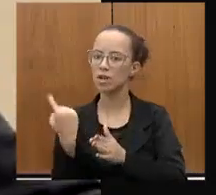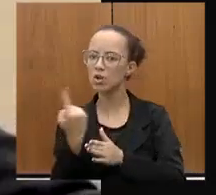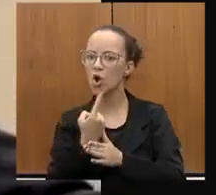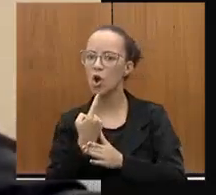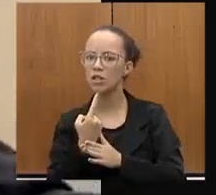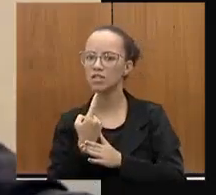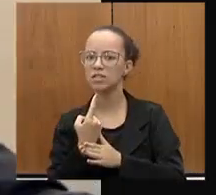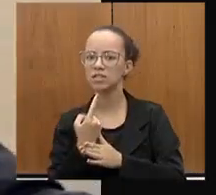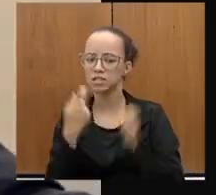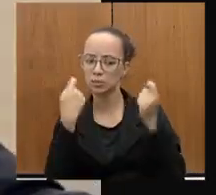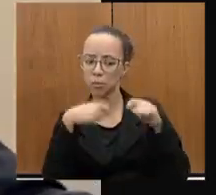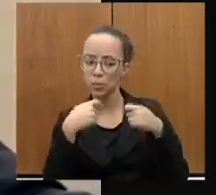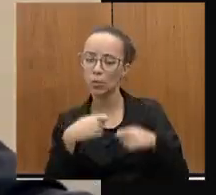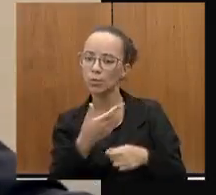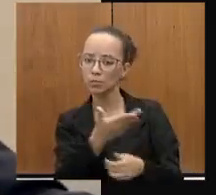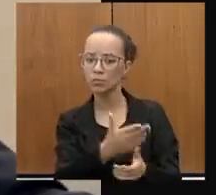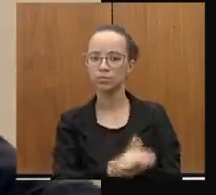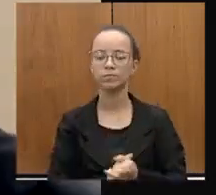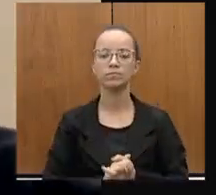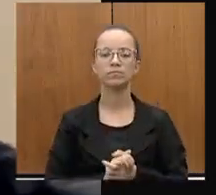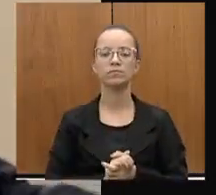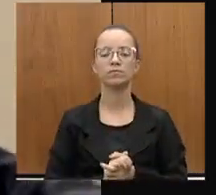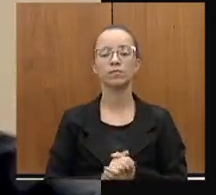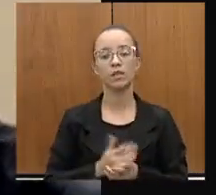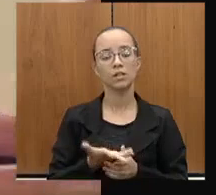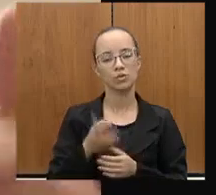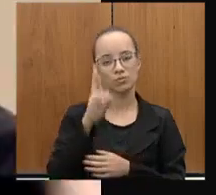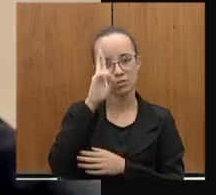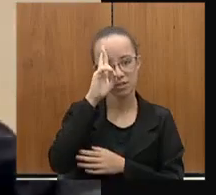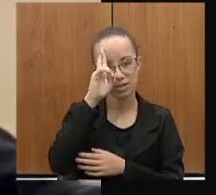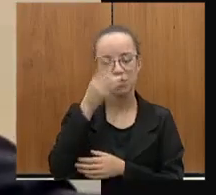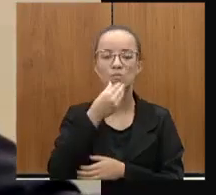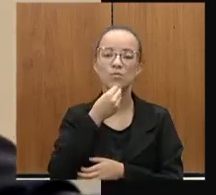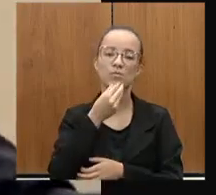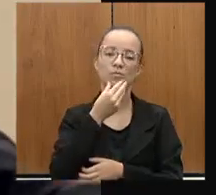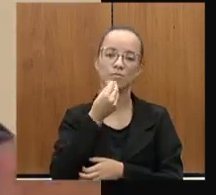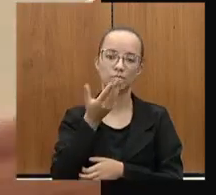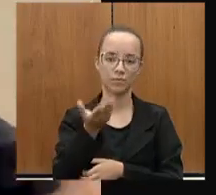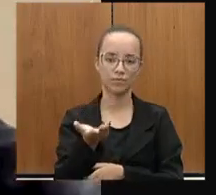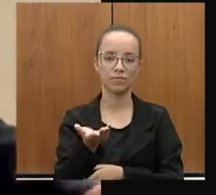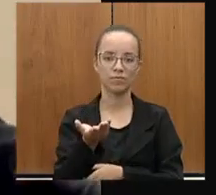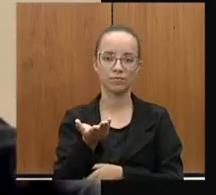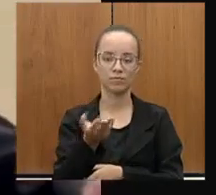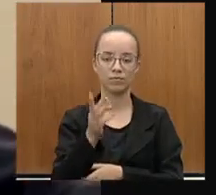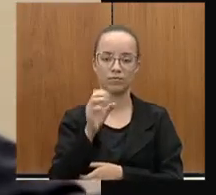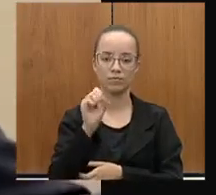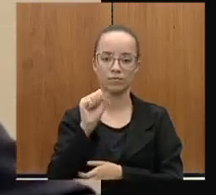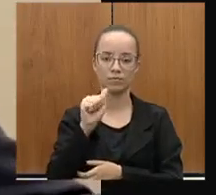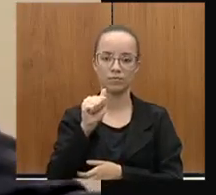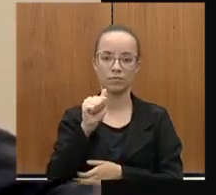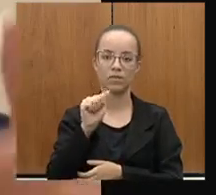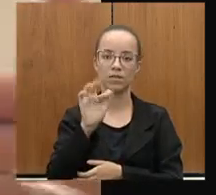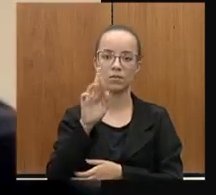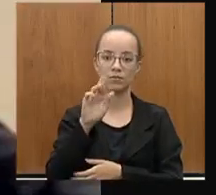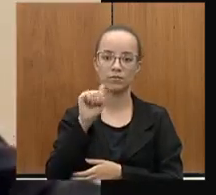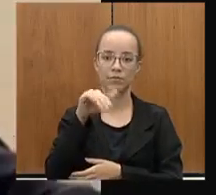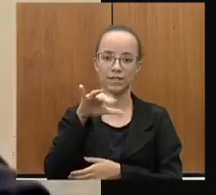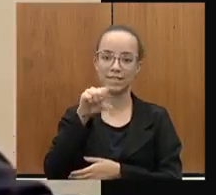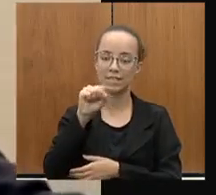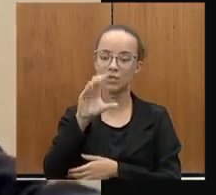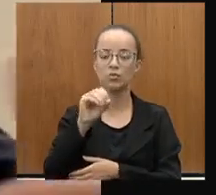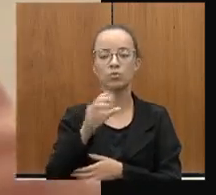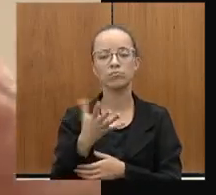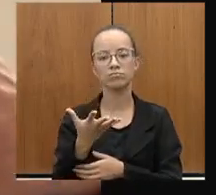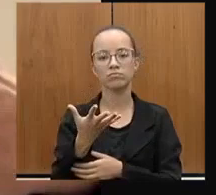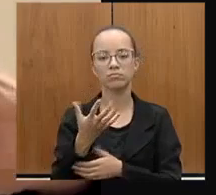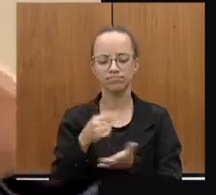pessoas. E o Seu Francisco, por inúmeras vezes, já nos comunicou aqui do agradecimento